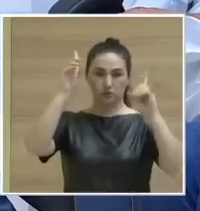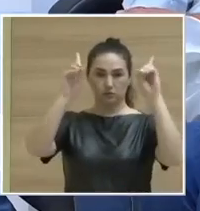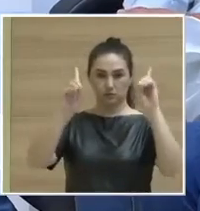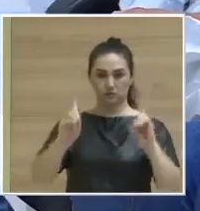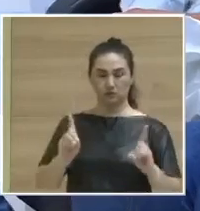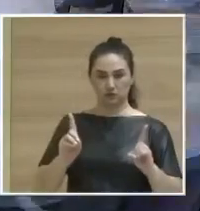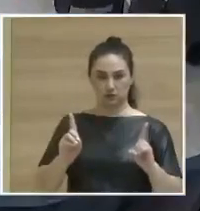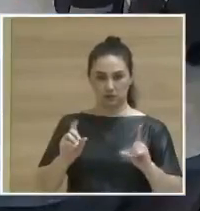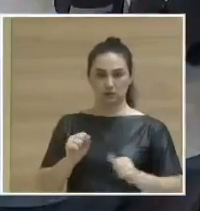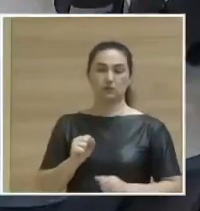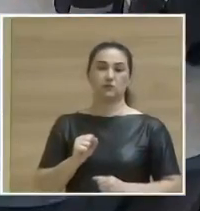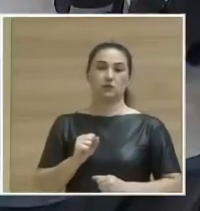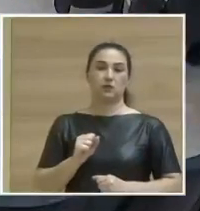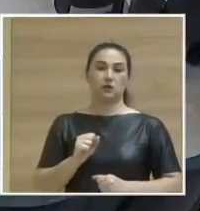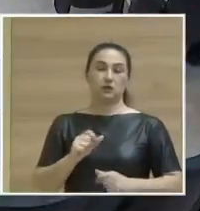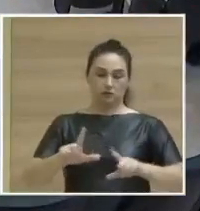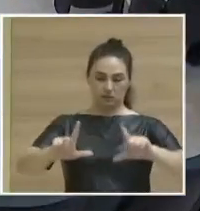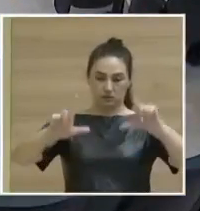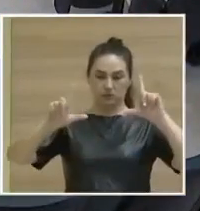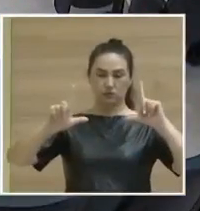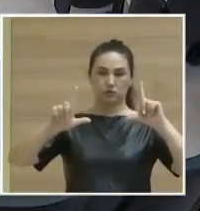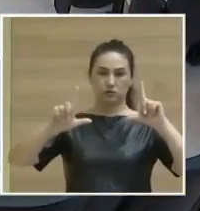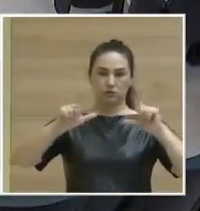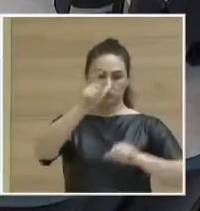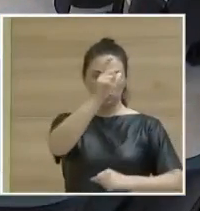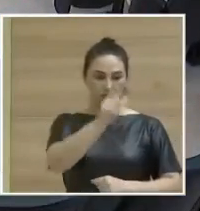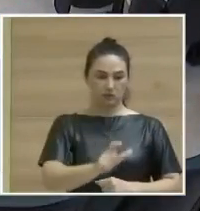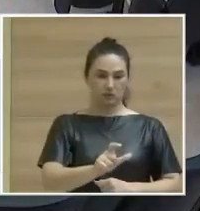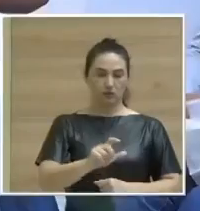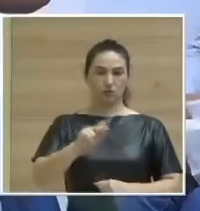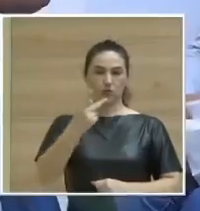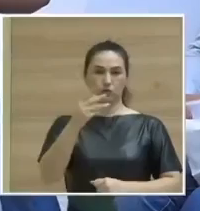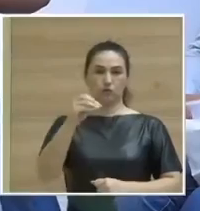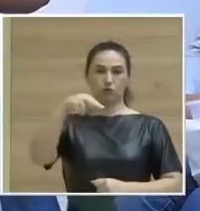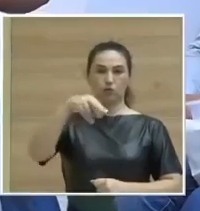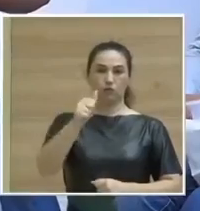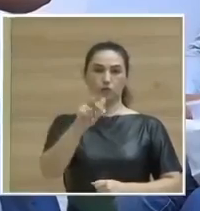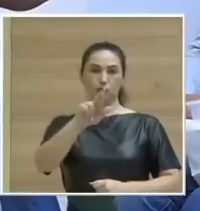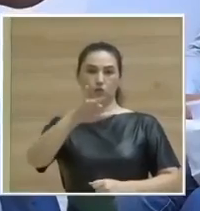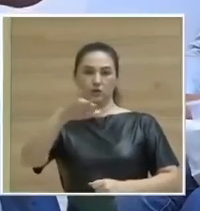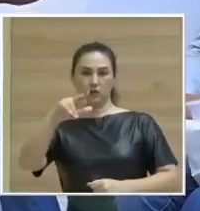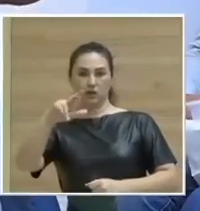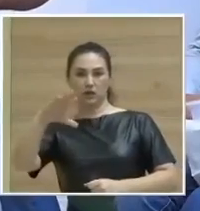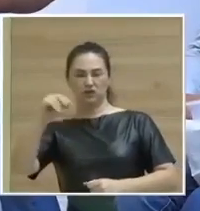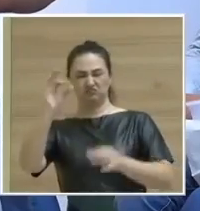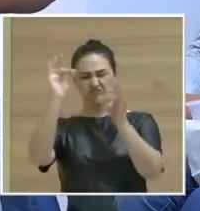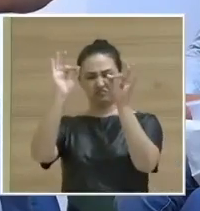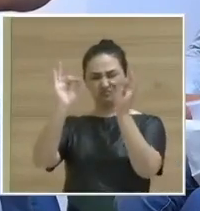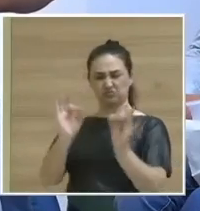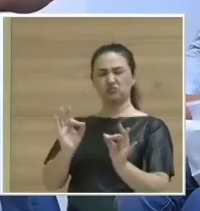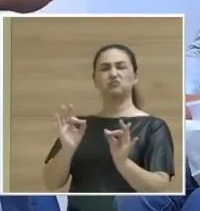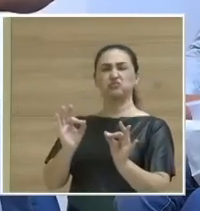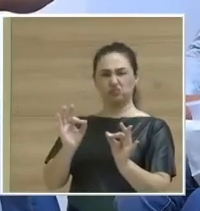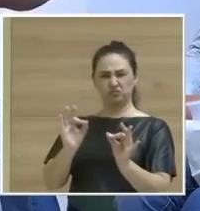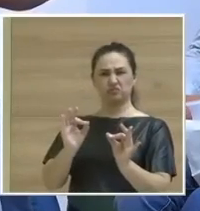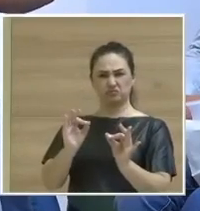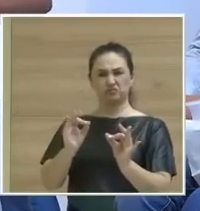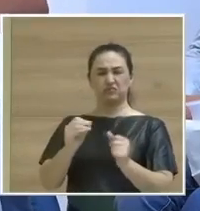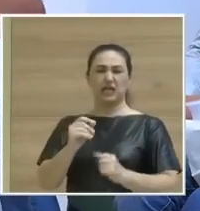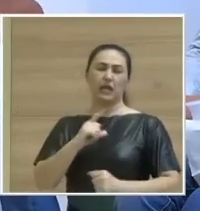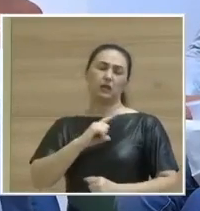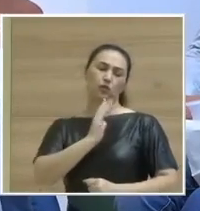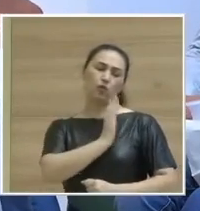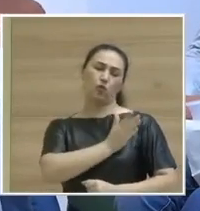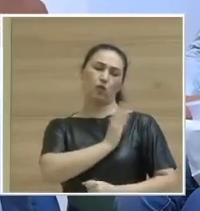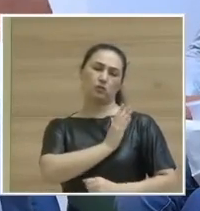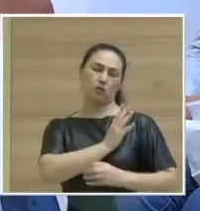então esse título de cidadã no horário, eu acho justo. E a Liana tem um coração